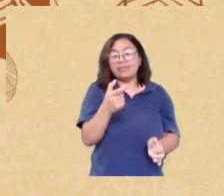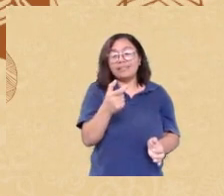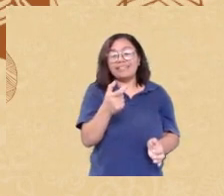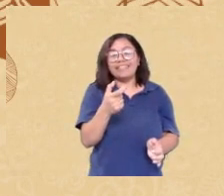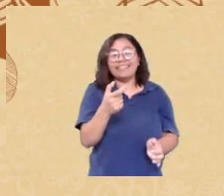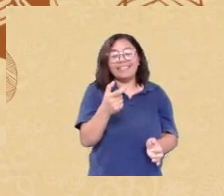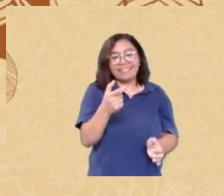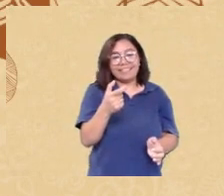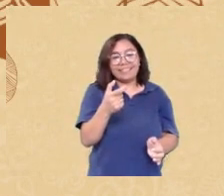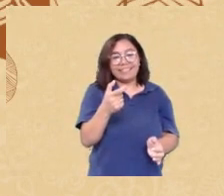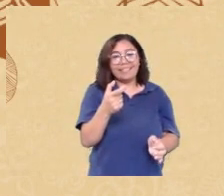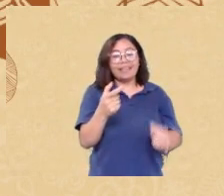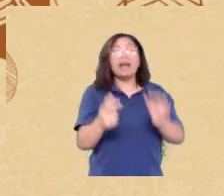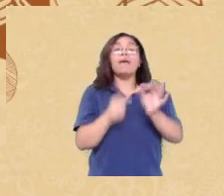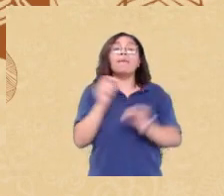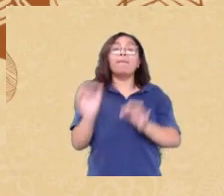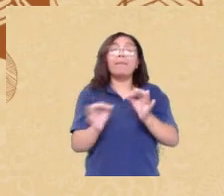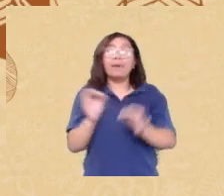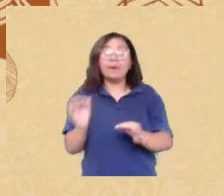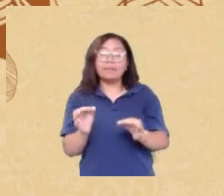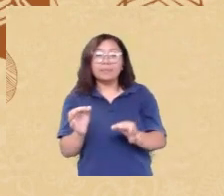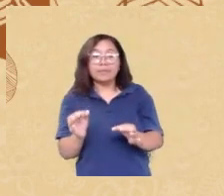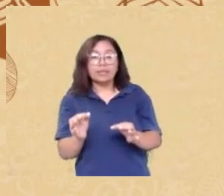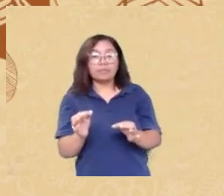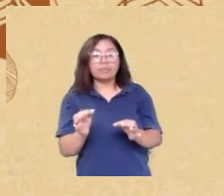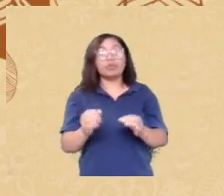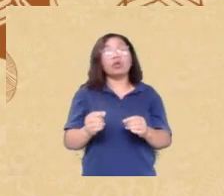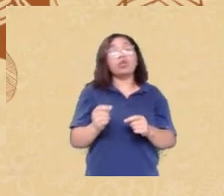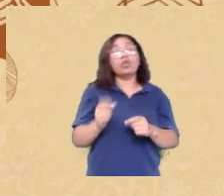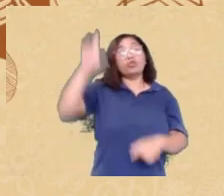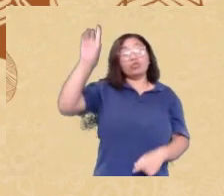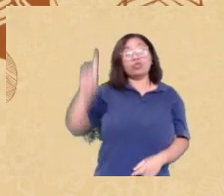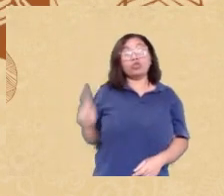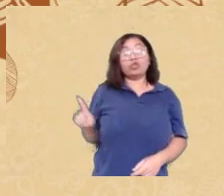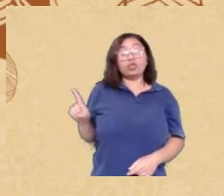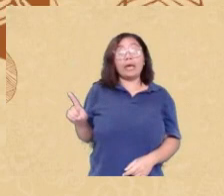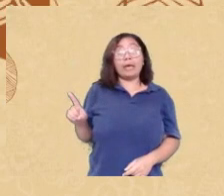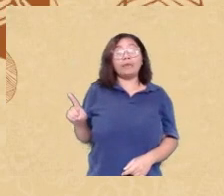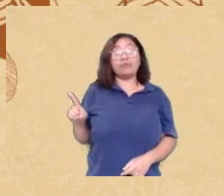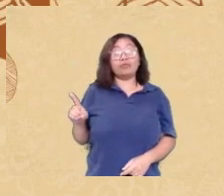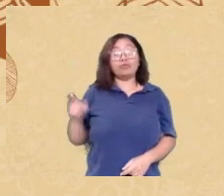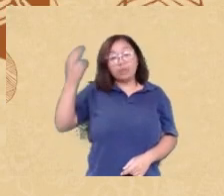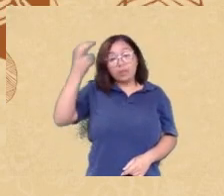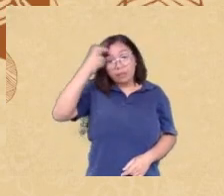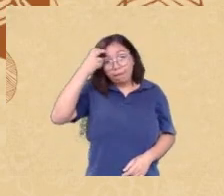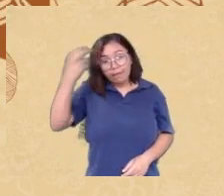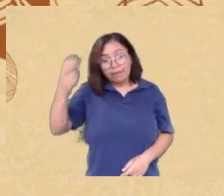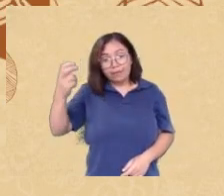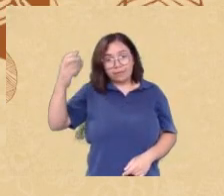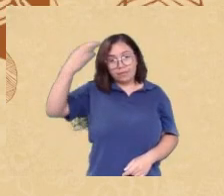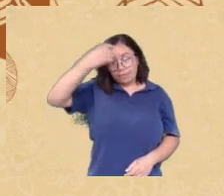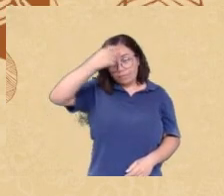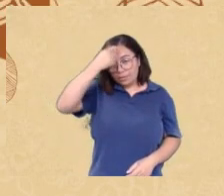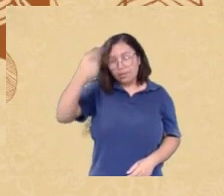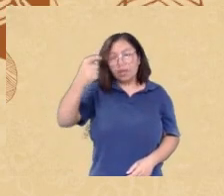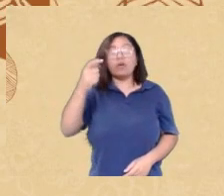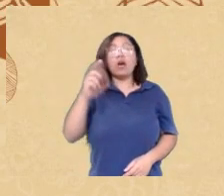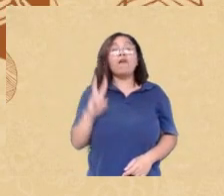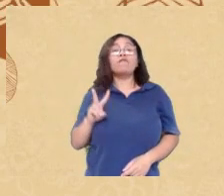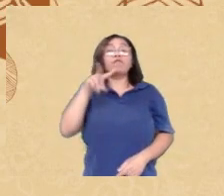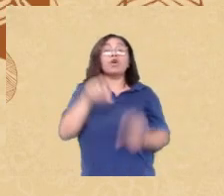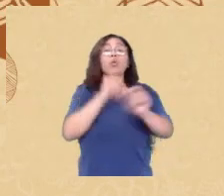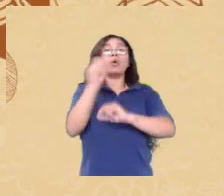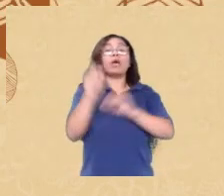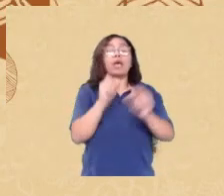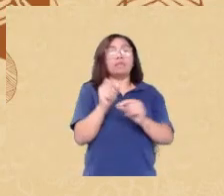motor e no lado direito para habilidade mental que claramente havia um aumento conforme o nível socioeconômico das crianças e também